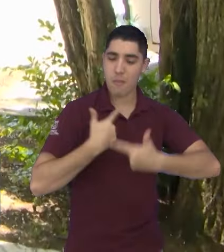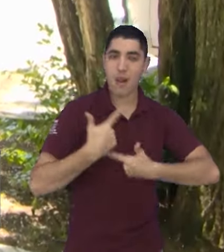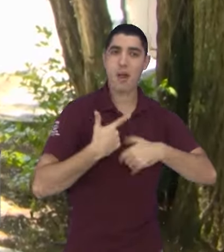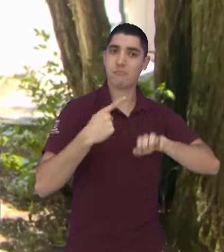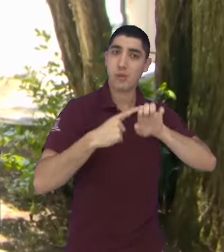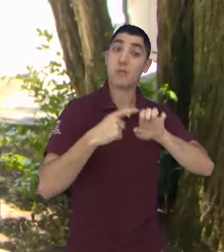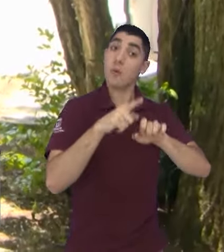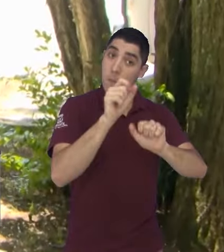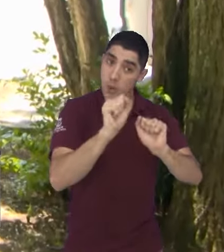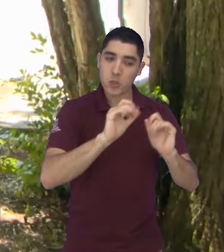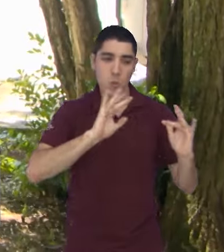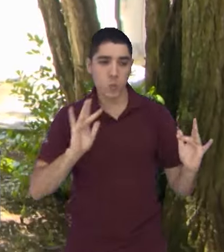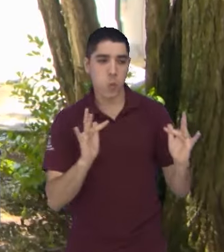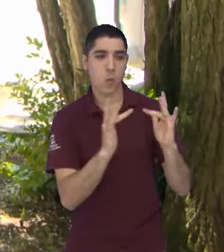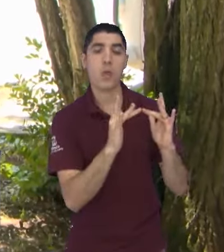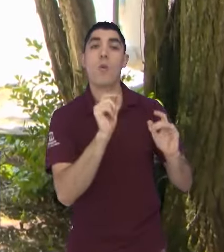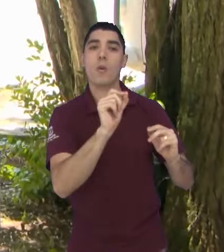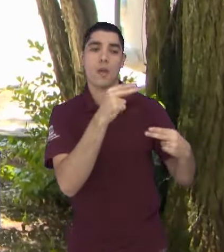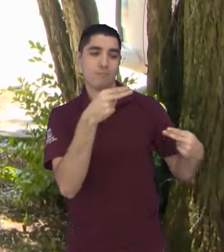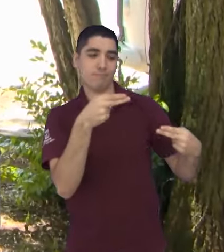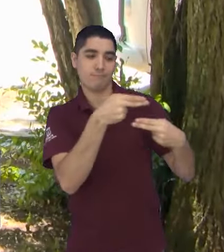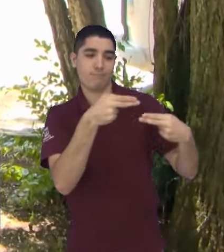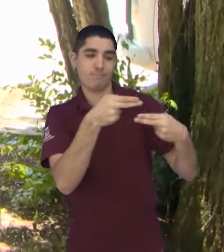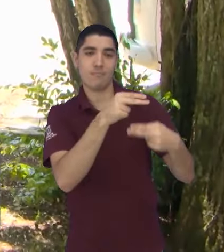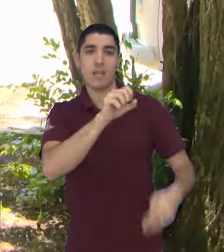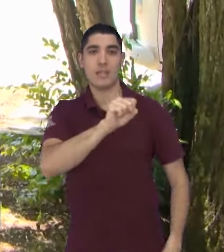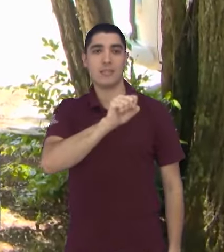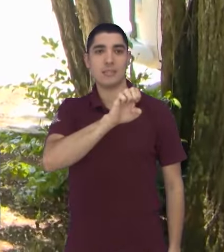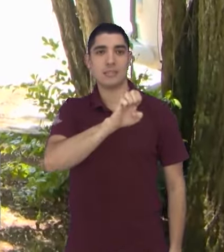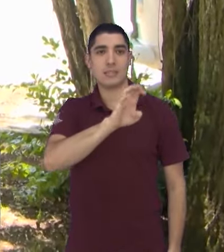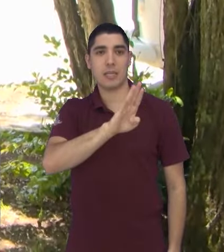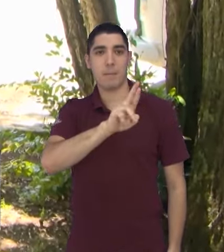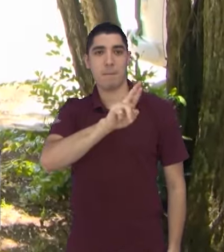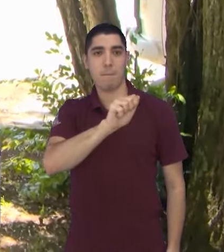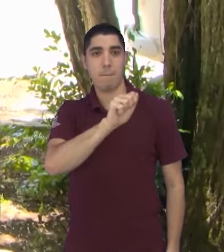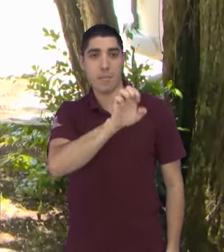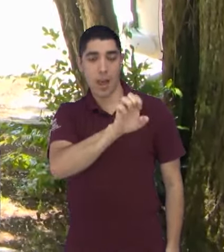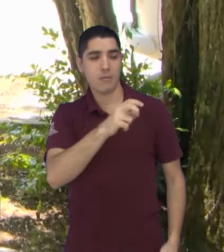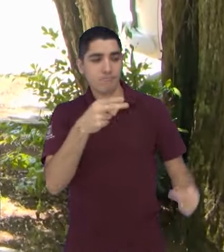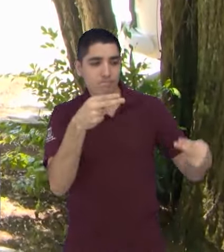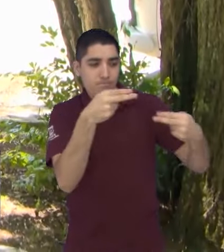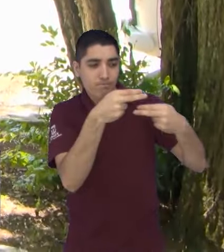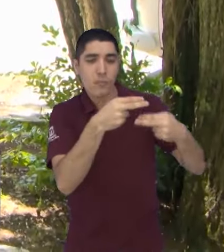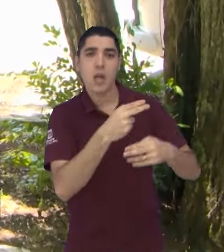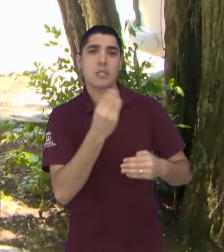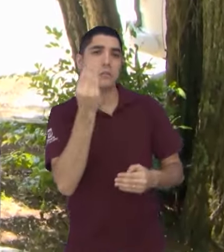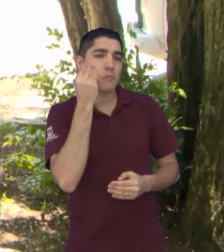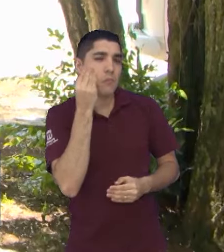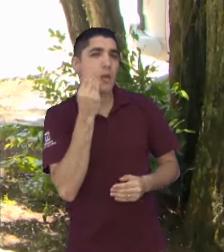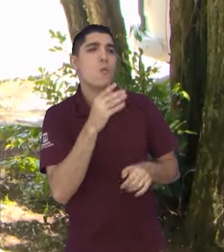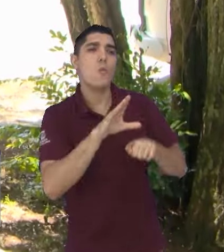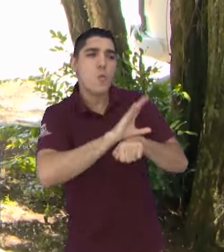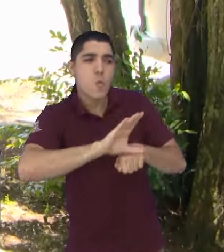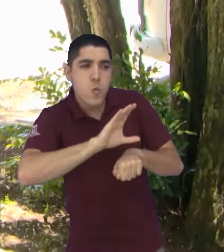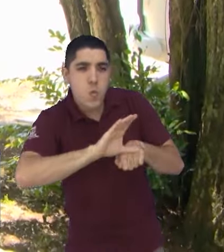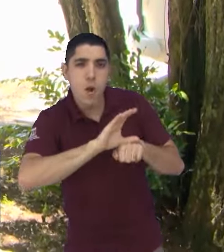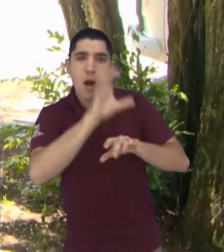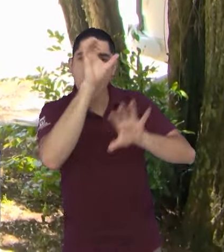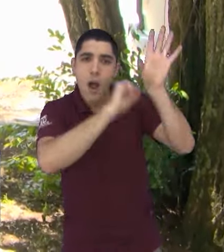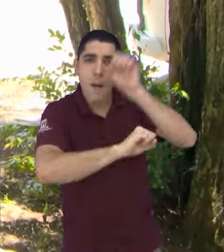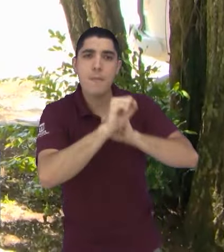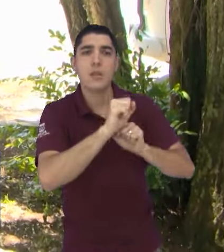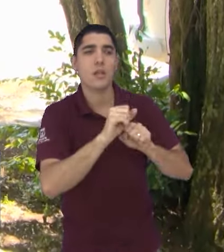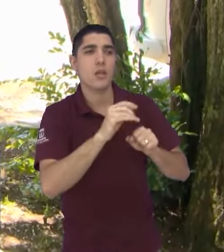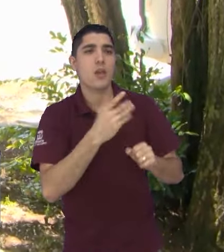em contato com o Sebrae para você pegar alguma consultoria, buscar informações, se qualificar para que o seu